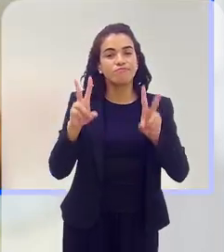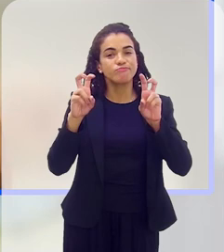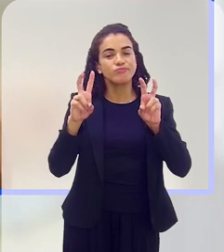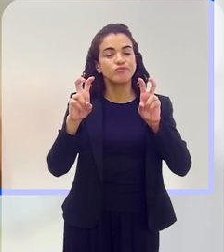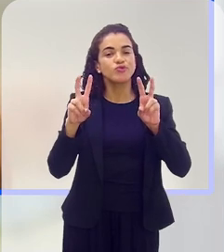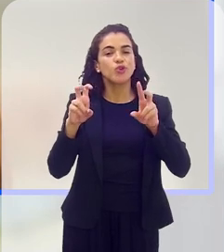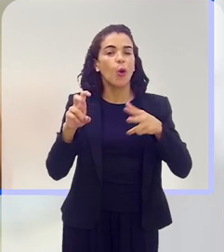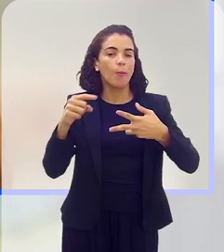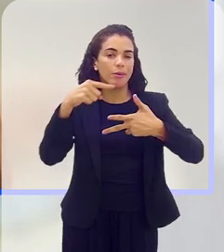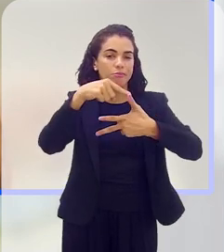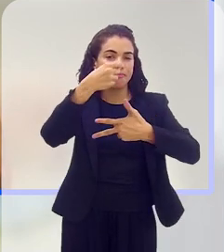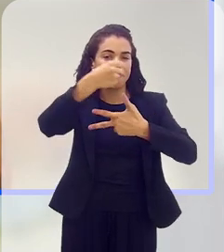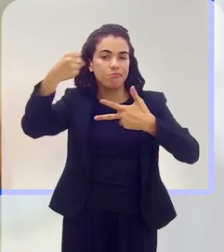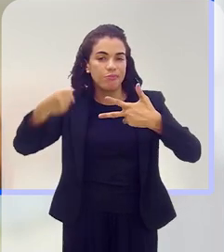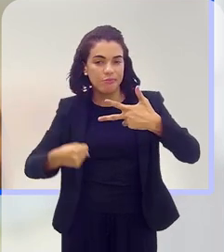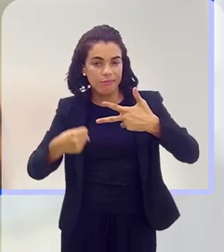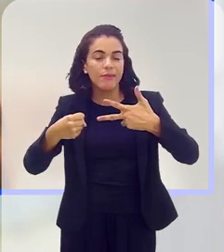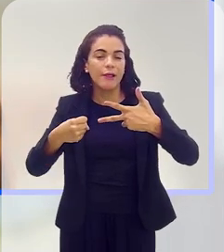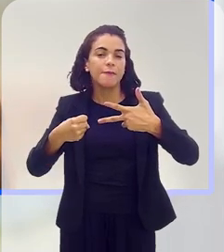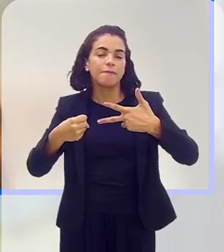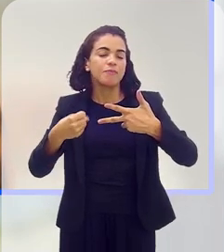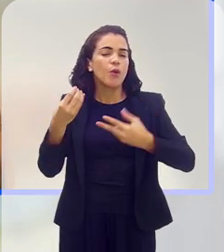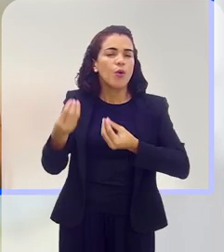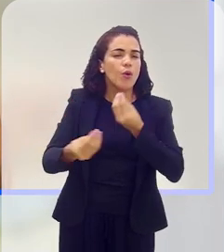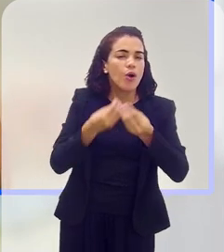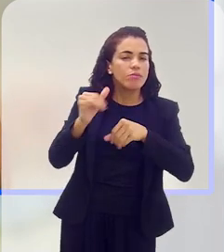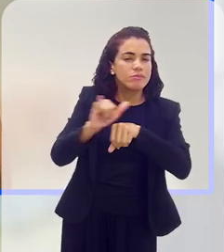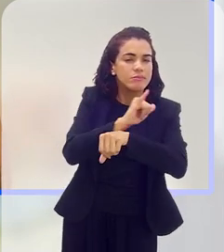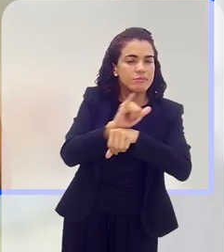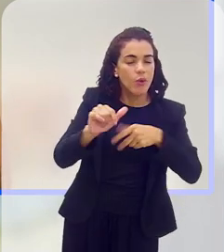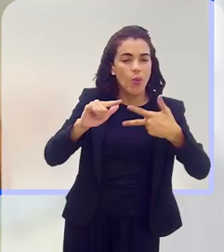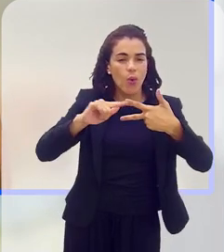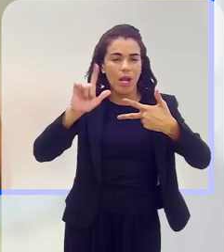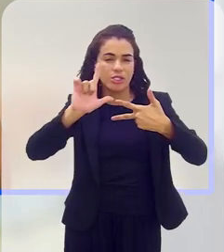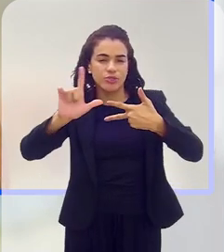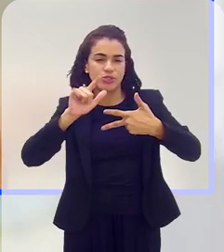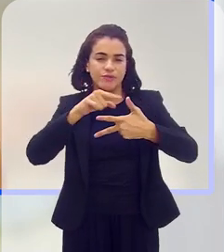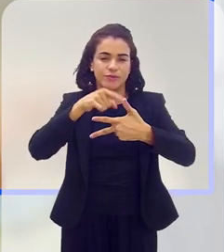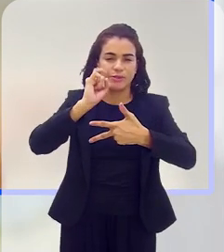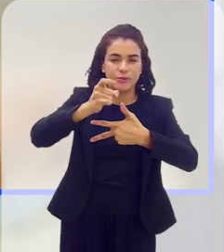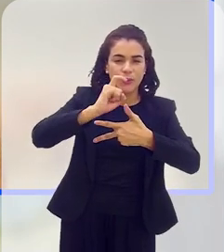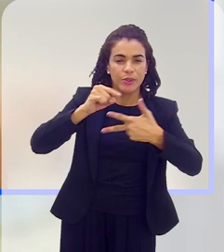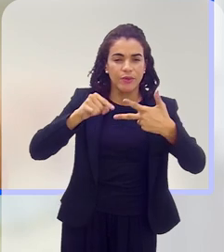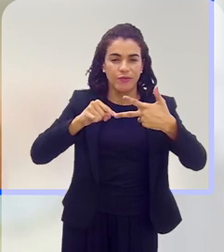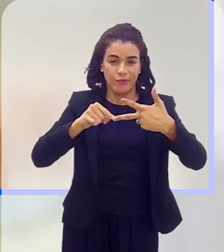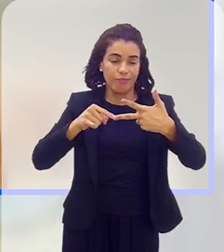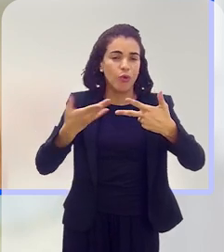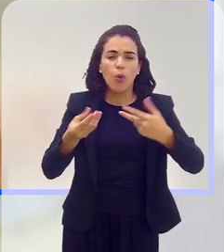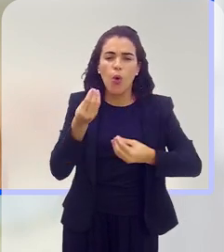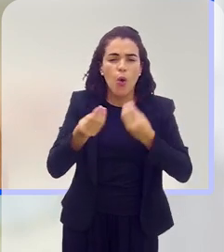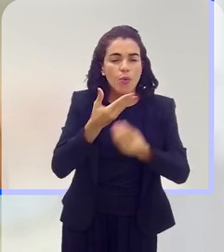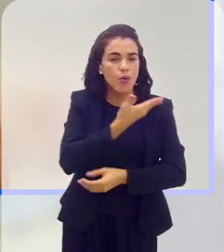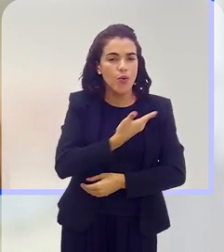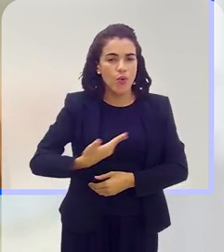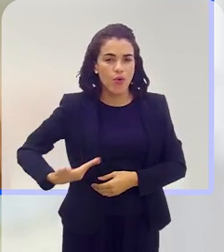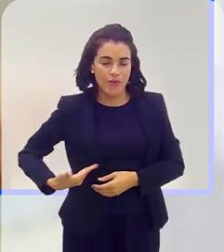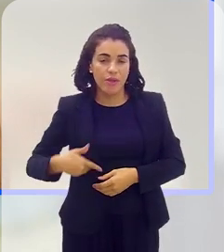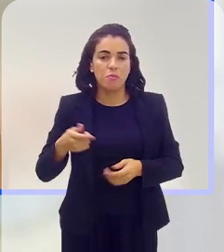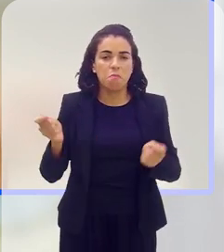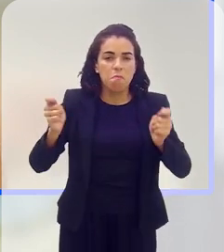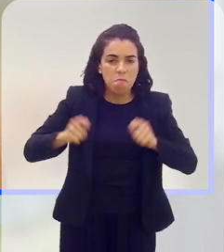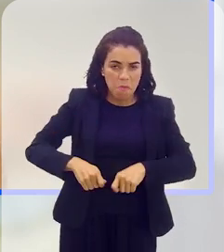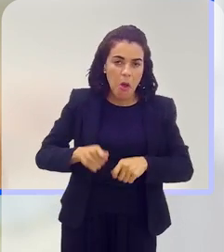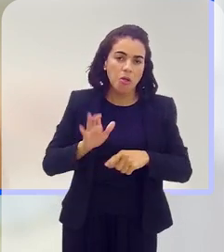do poder público, de que forma tanto o poder legislativo, o poder executivo, o governo pode ajudar